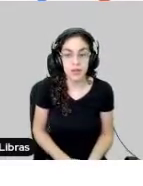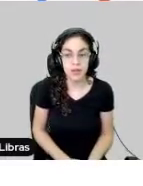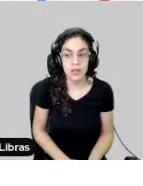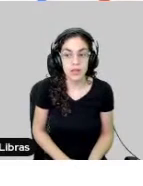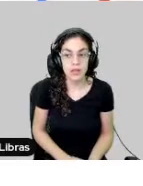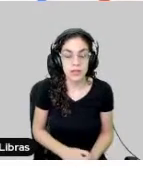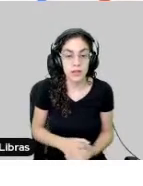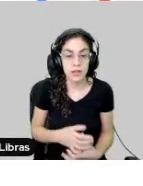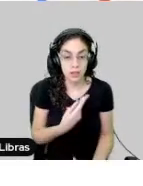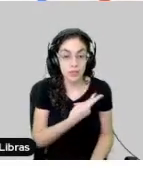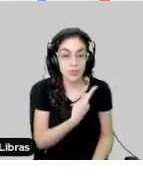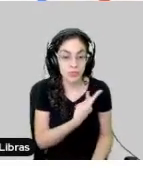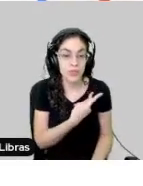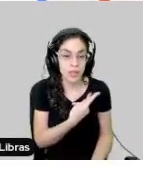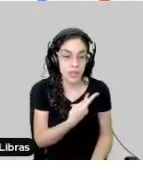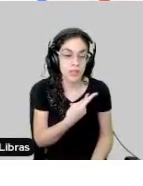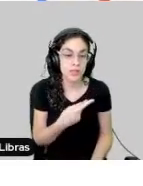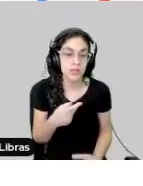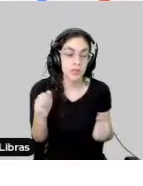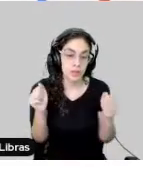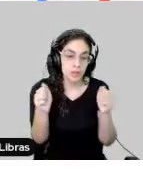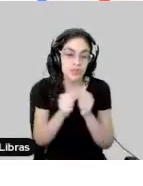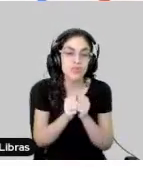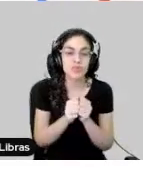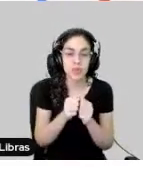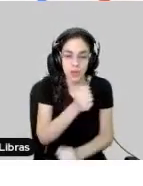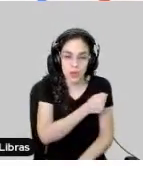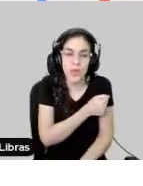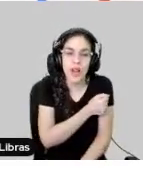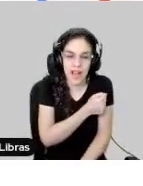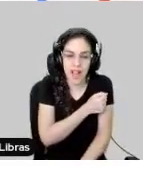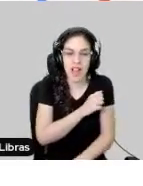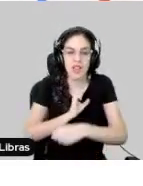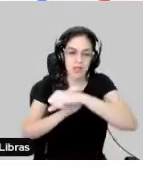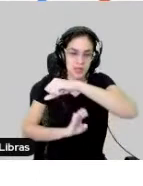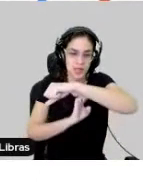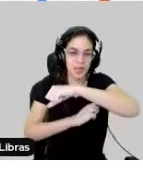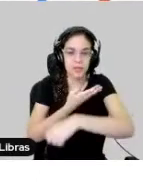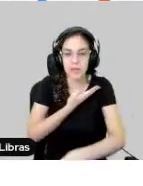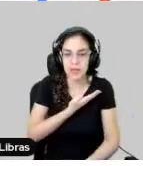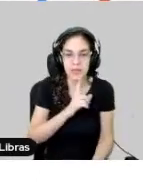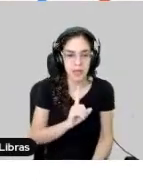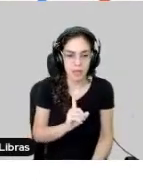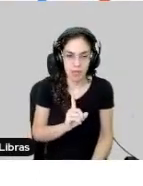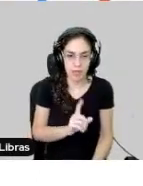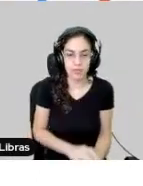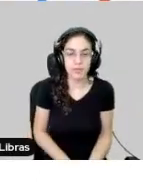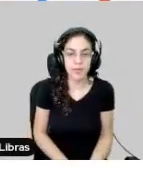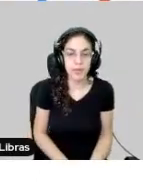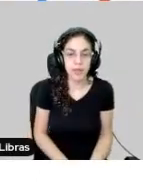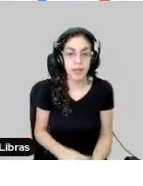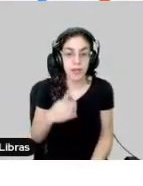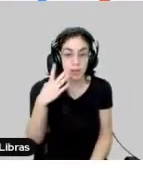faz com que nós tenhamos um compromisso com a educação e com o aluno e não com nenhum acionista ou mercado financeiro. Temos